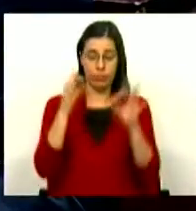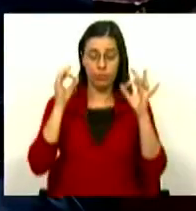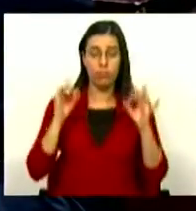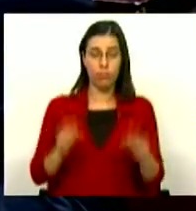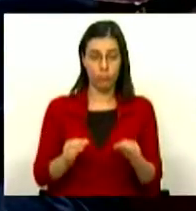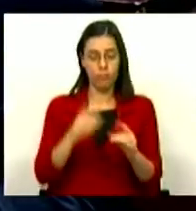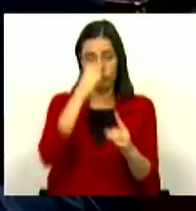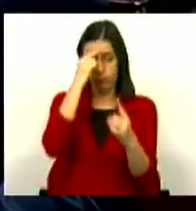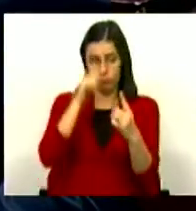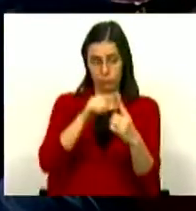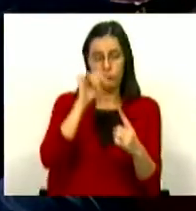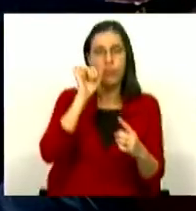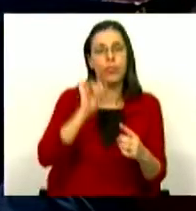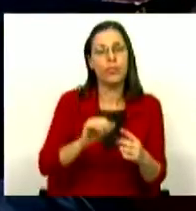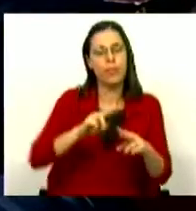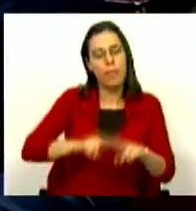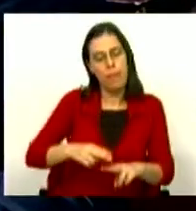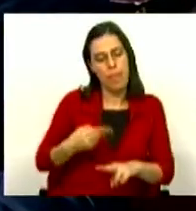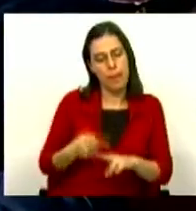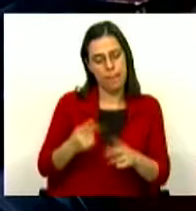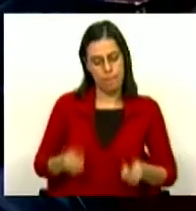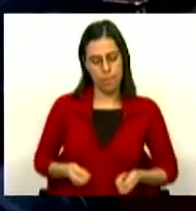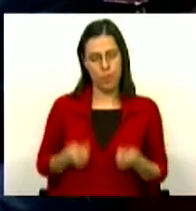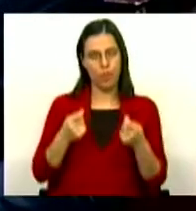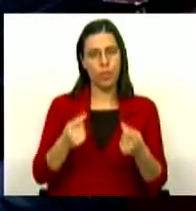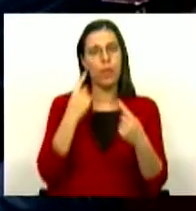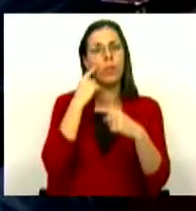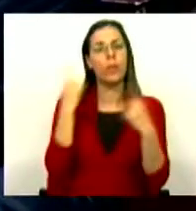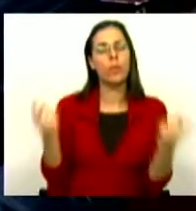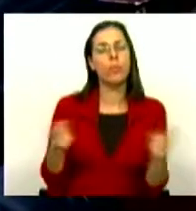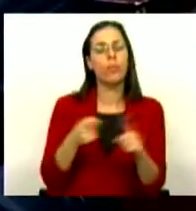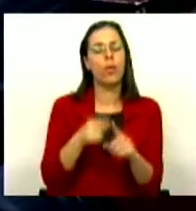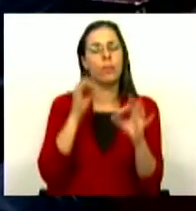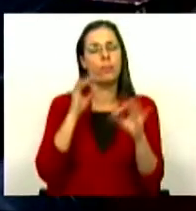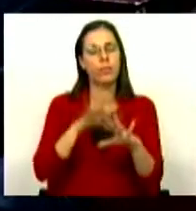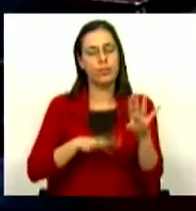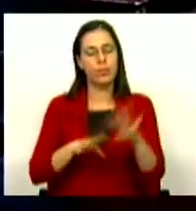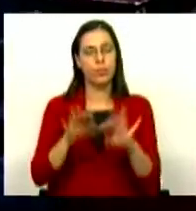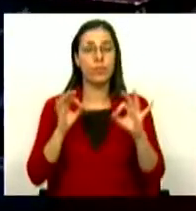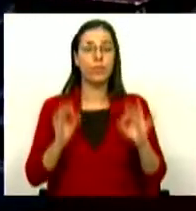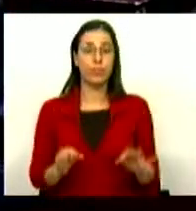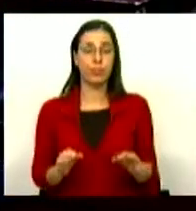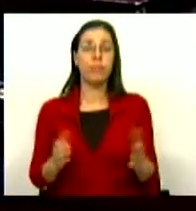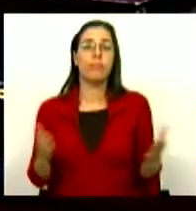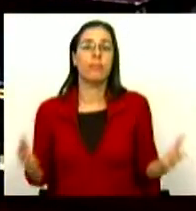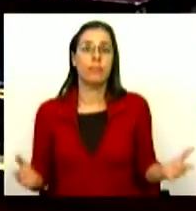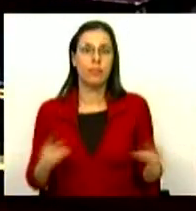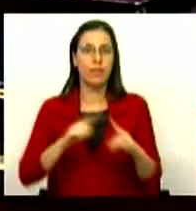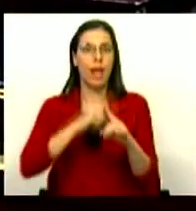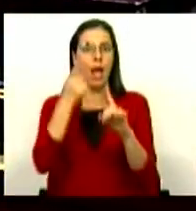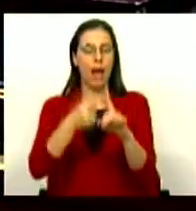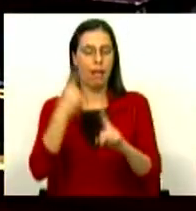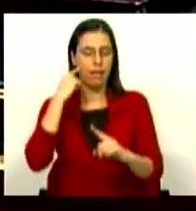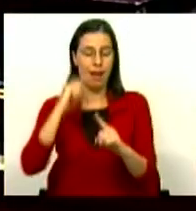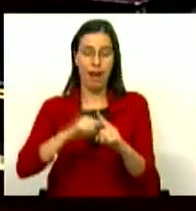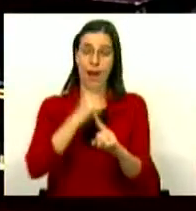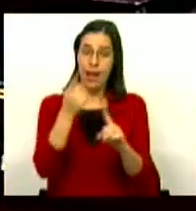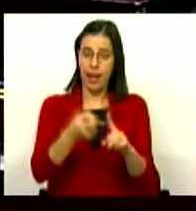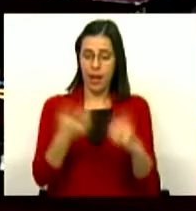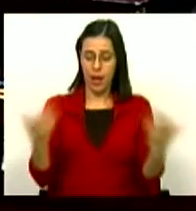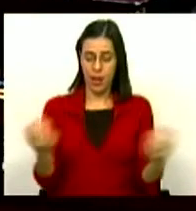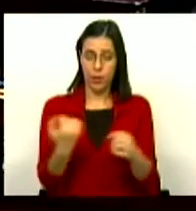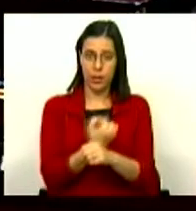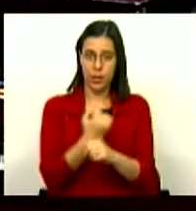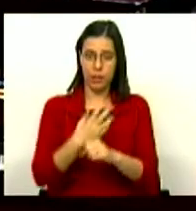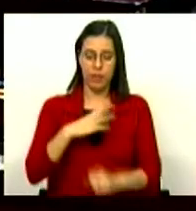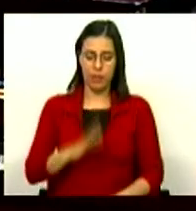canalizados para o reforço do investimento público que tem sido concretizado ano após ano, nomeadamente no